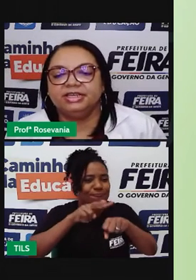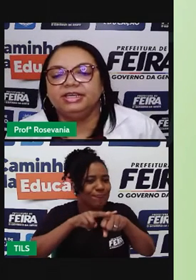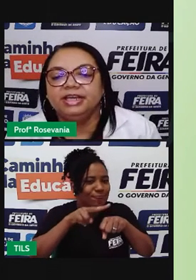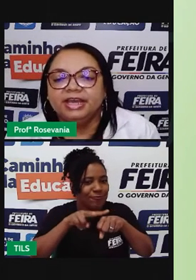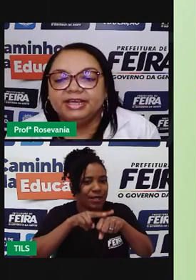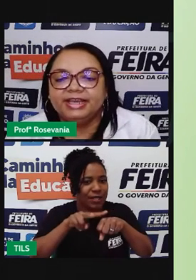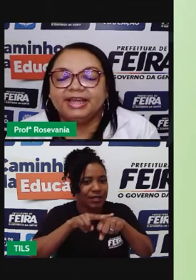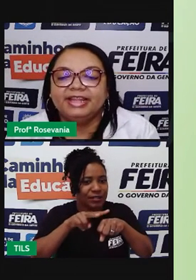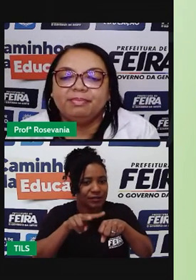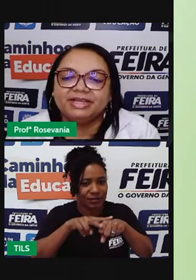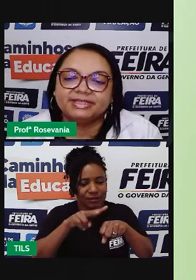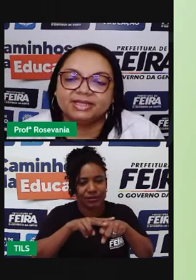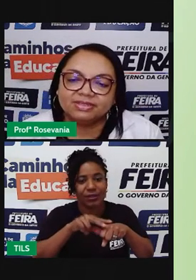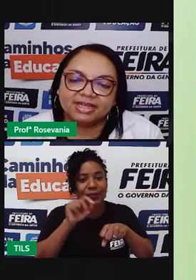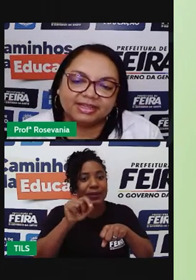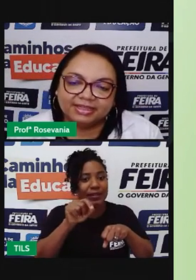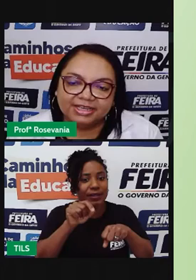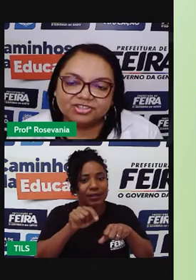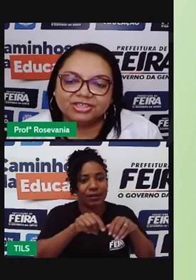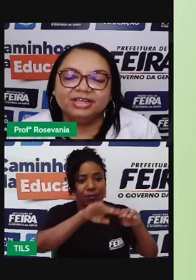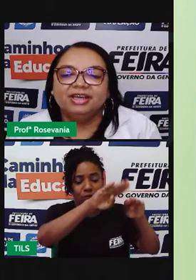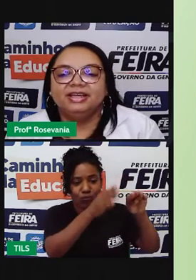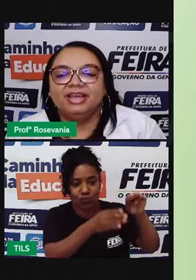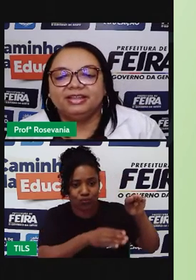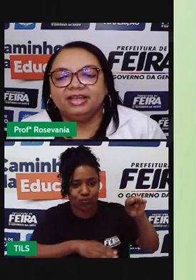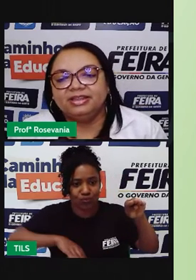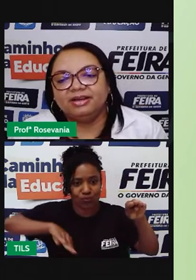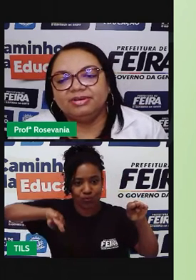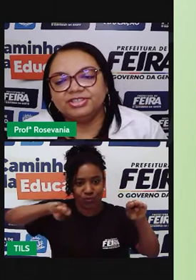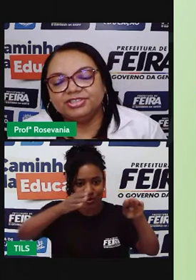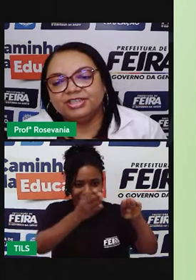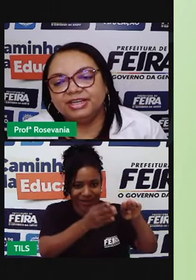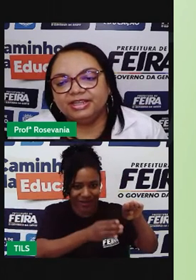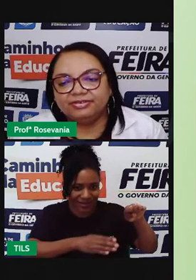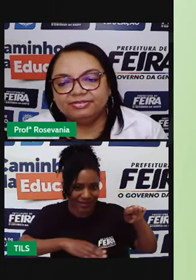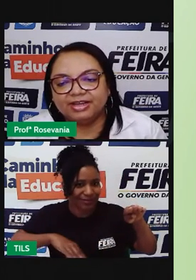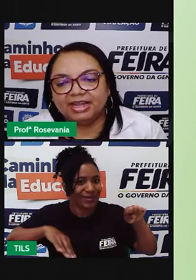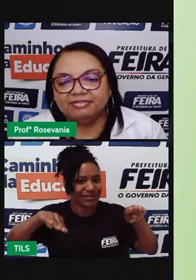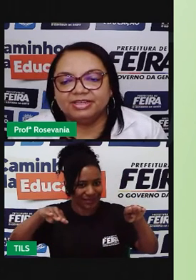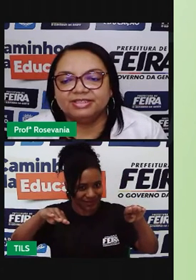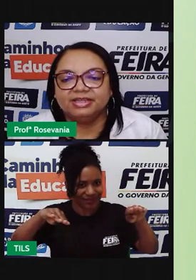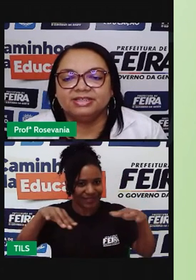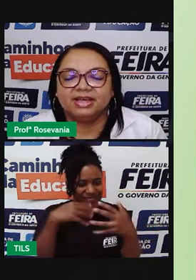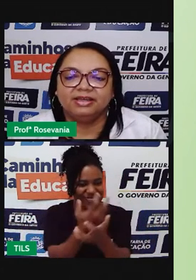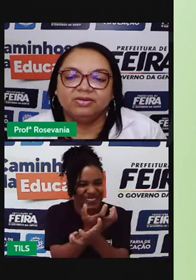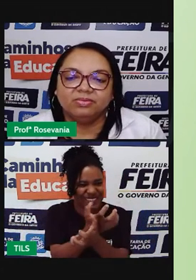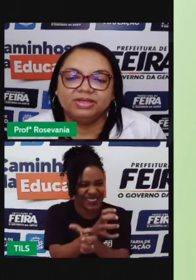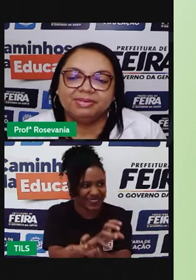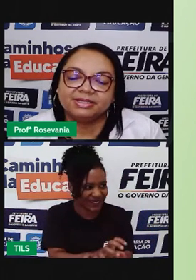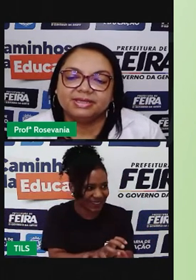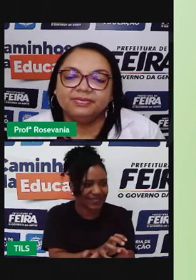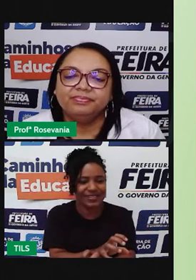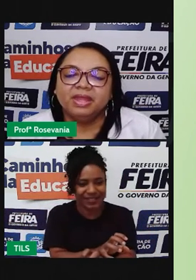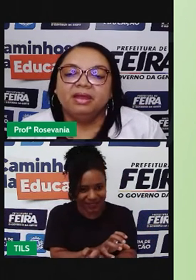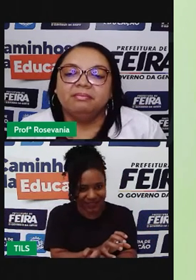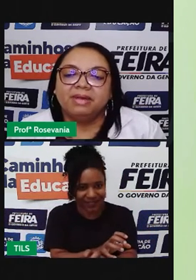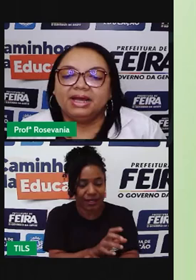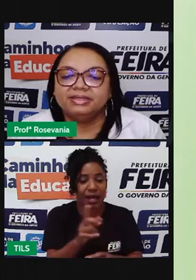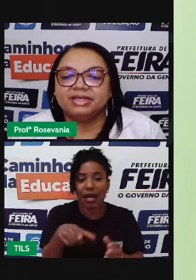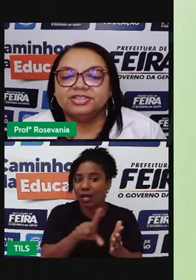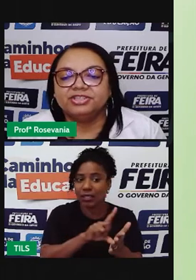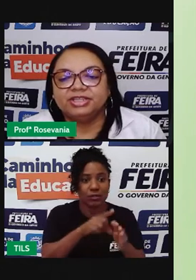está observando aqui, que é a depressão sertaneja, que até então a gente, né, não falava isso aqui, essa área como depressão,